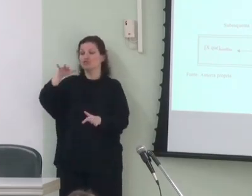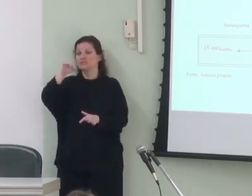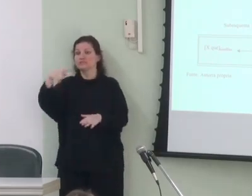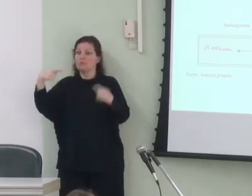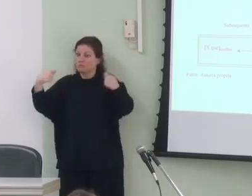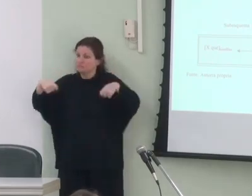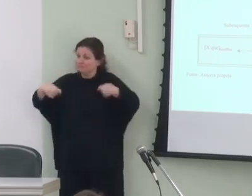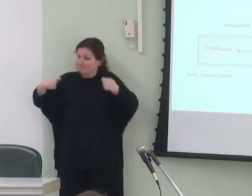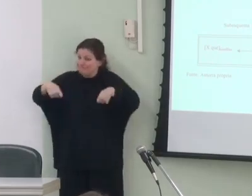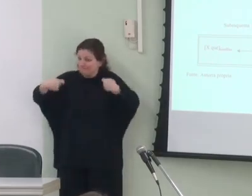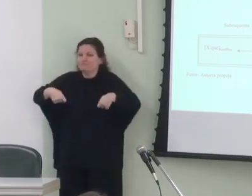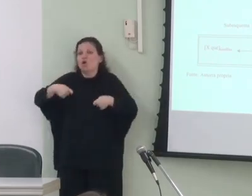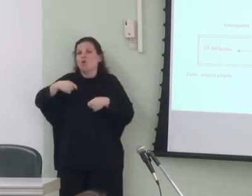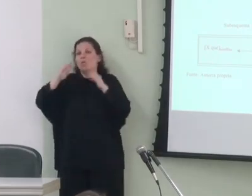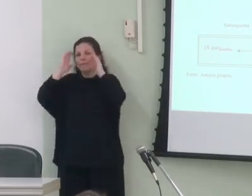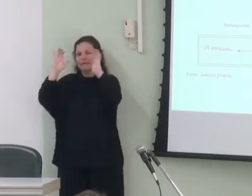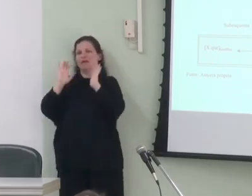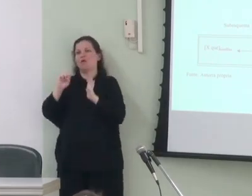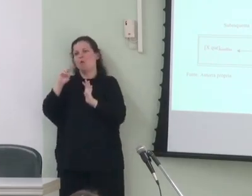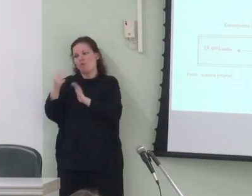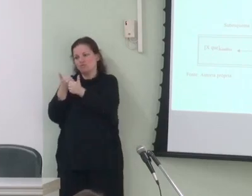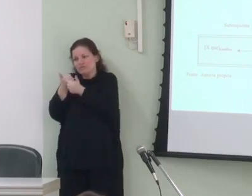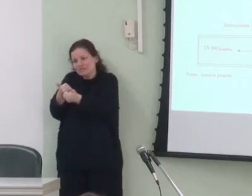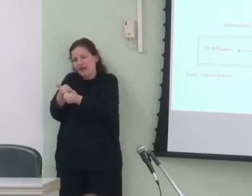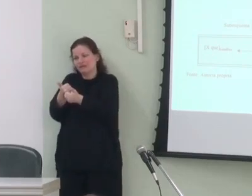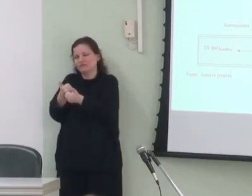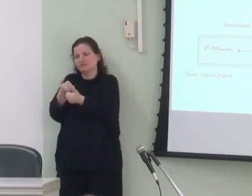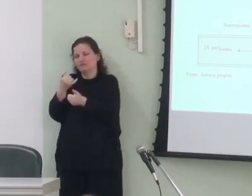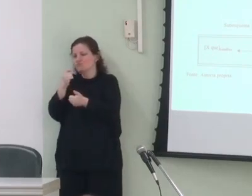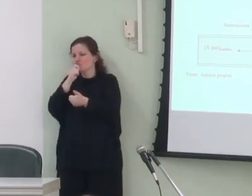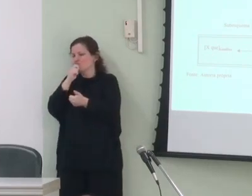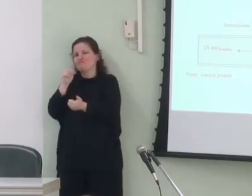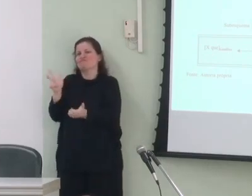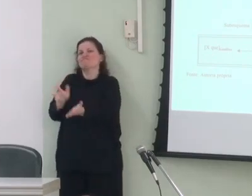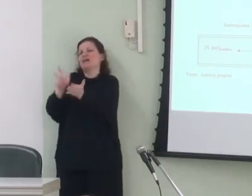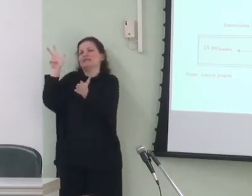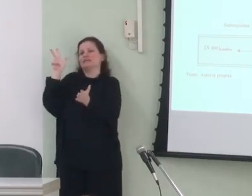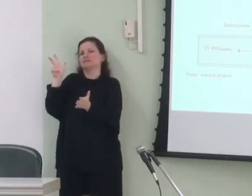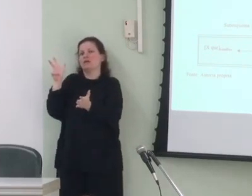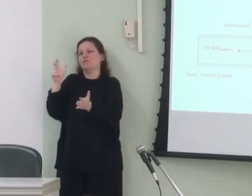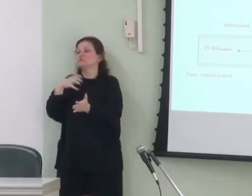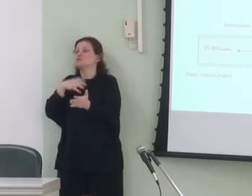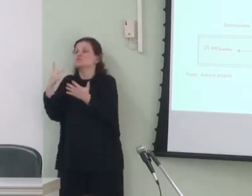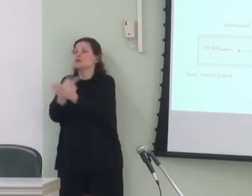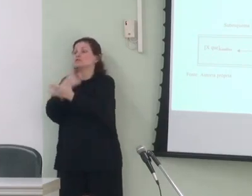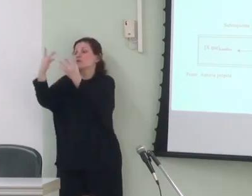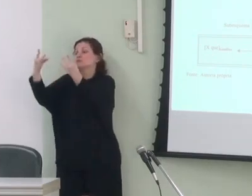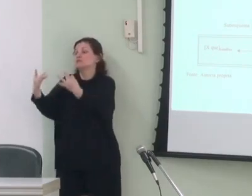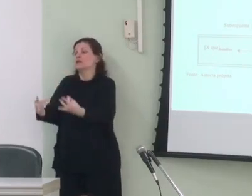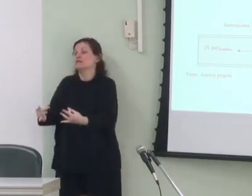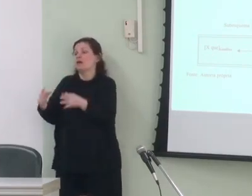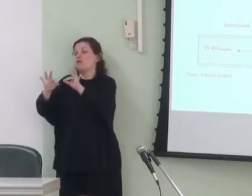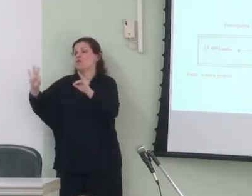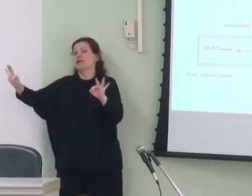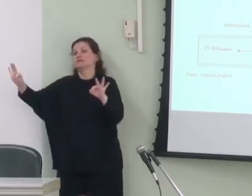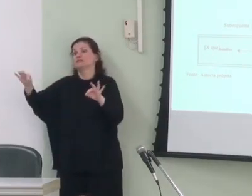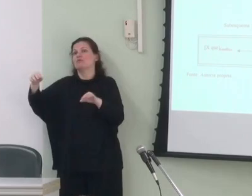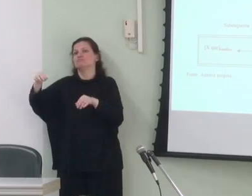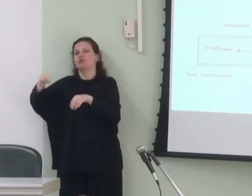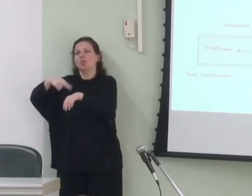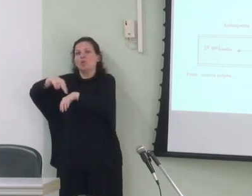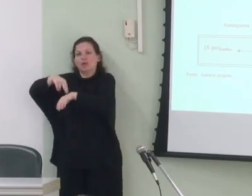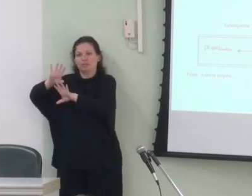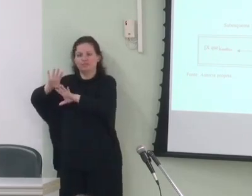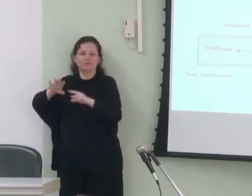necessariamente ser cumprida ou segue-se necessariamente a não validação da situação descrita na oração núcleo um